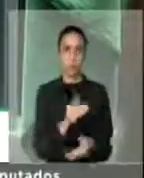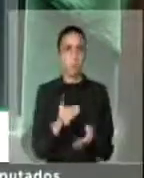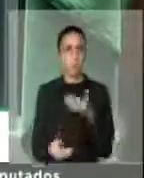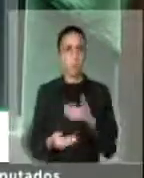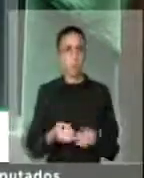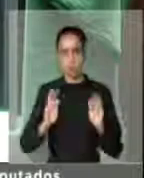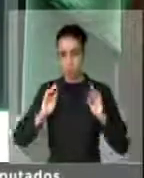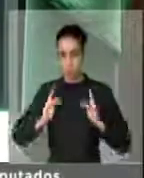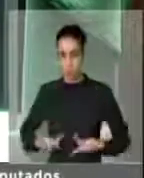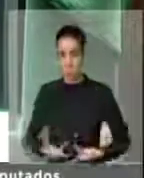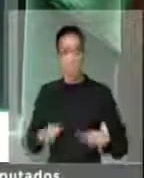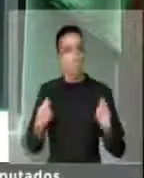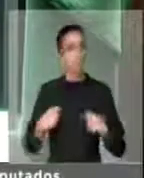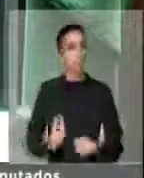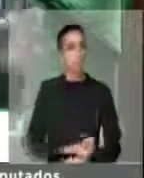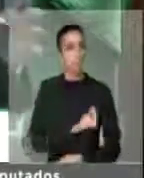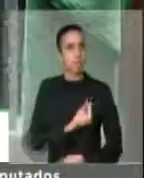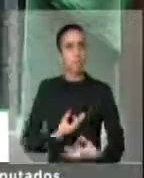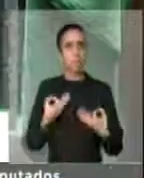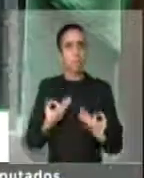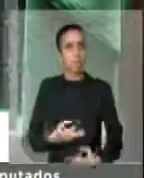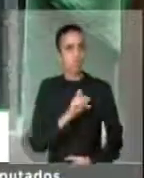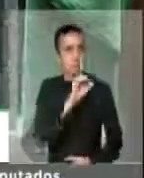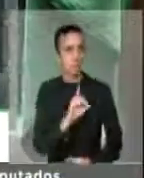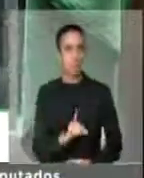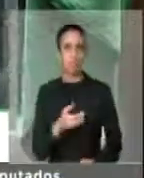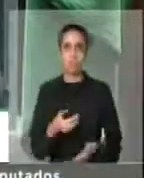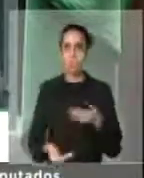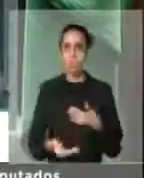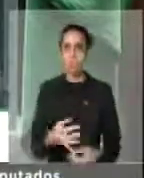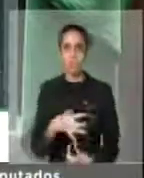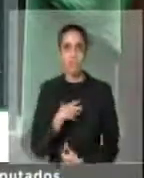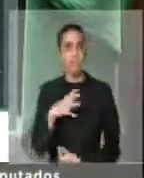direito a uma vida digna e toda forma de amor vale a pena.